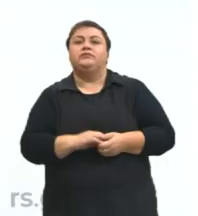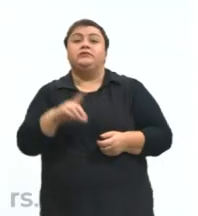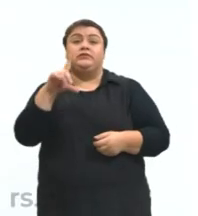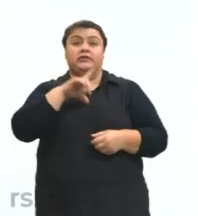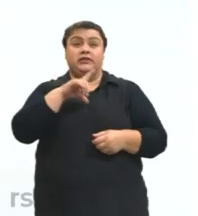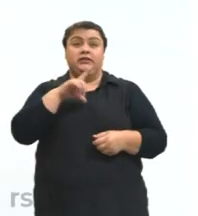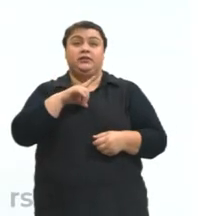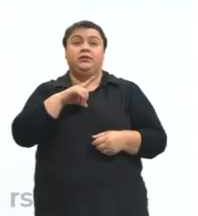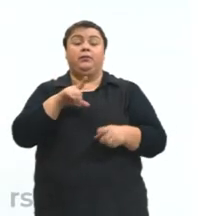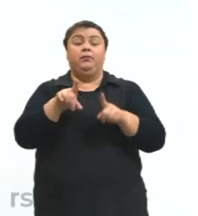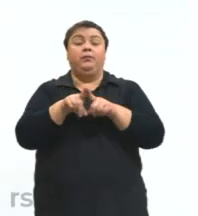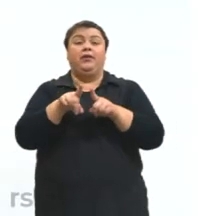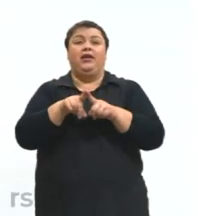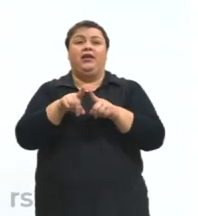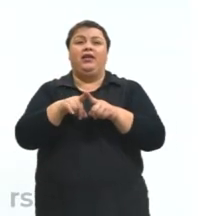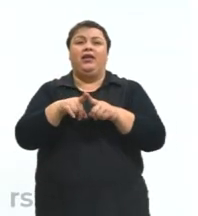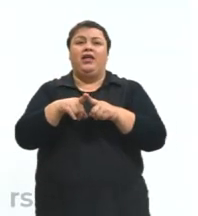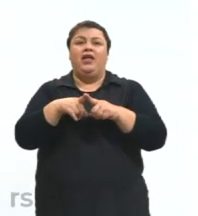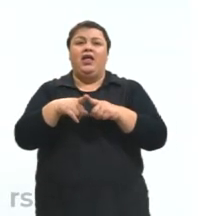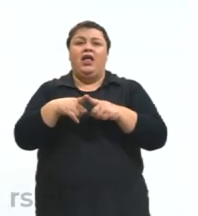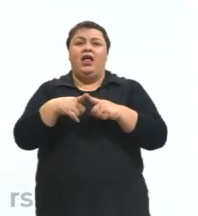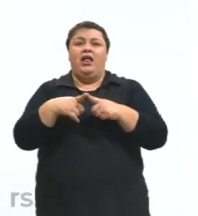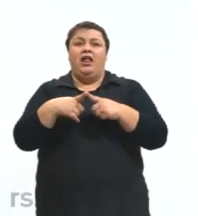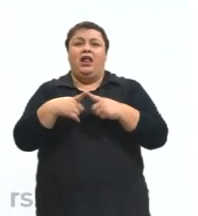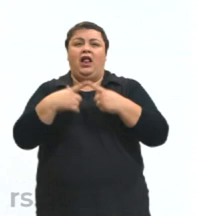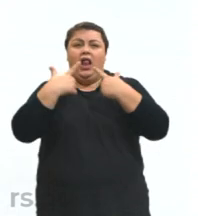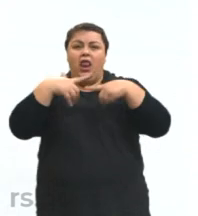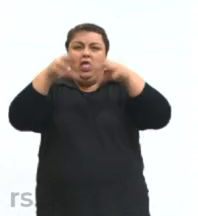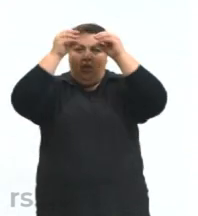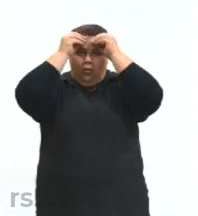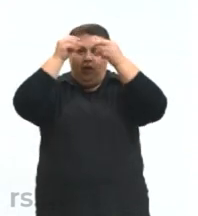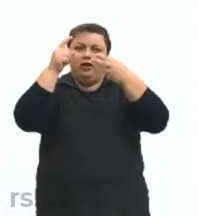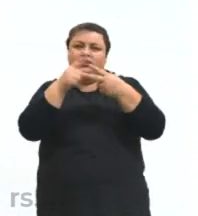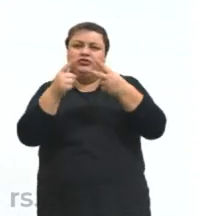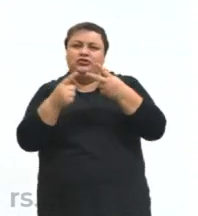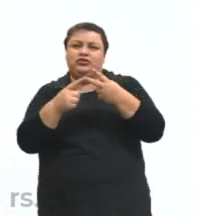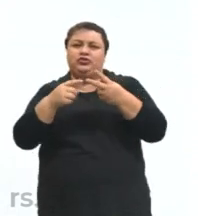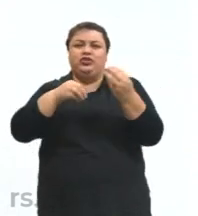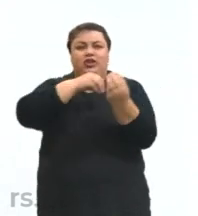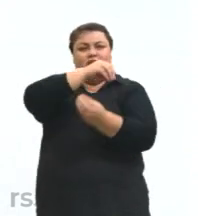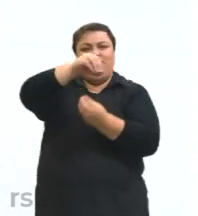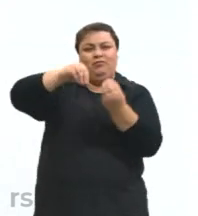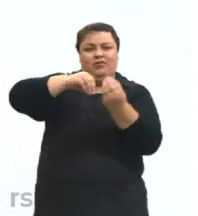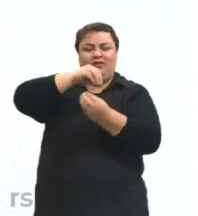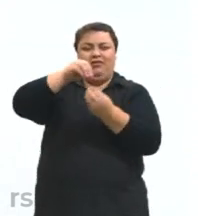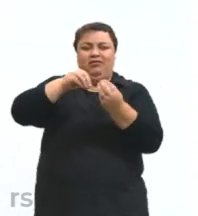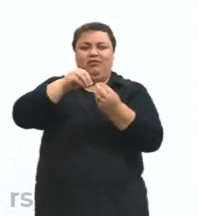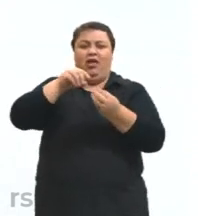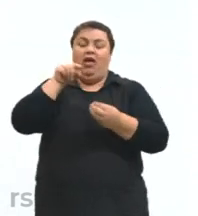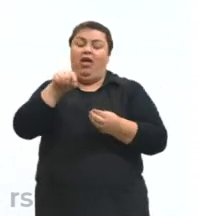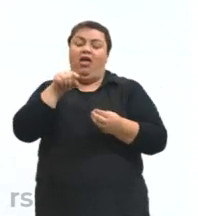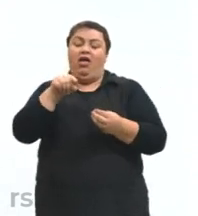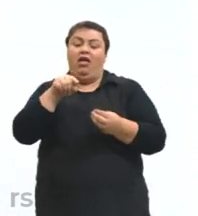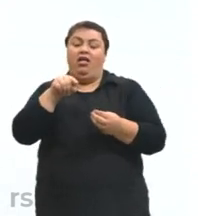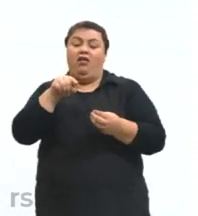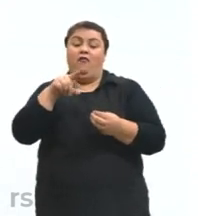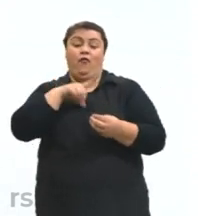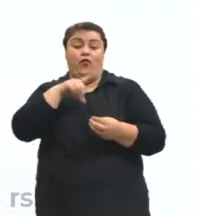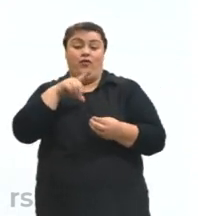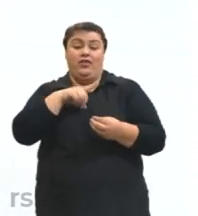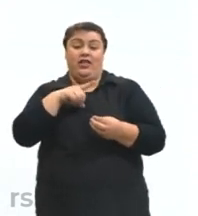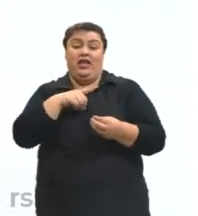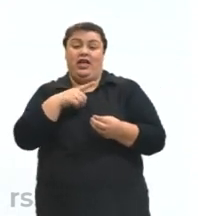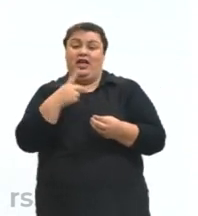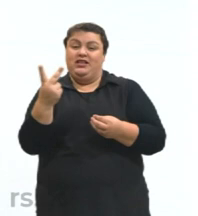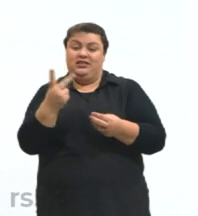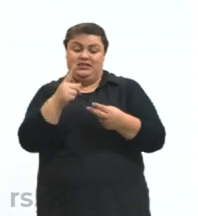também o que a gente chama de linguagem mista. O que é isso? A linguagem mista, ela vai acontecer quando eu tenho a